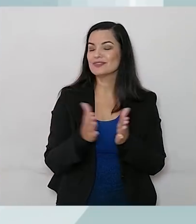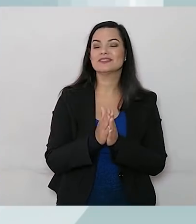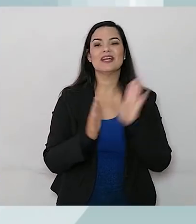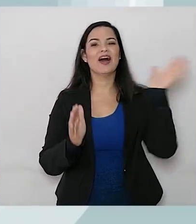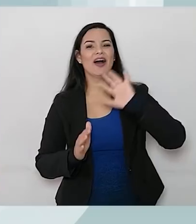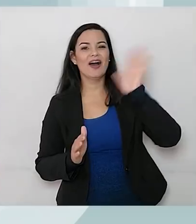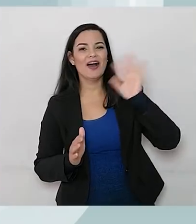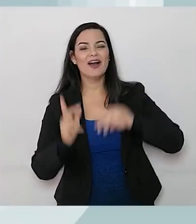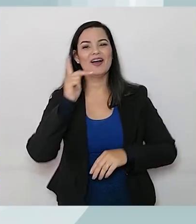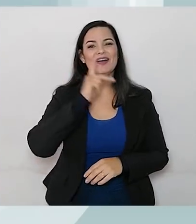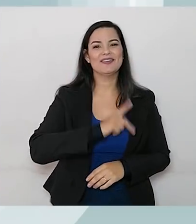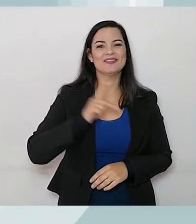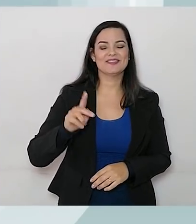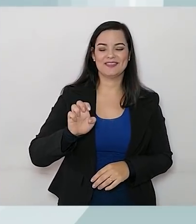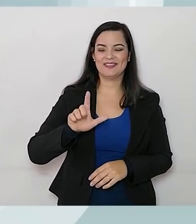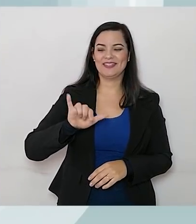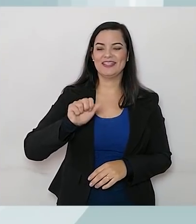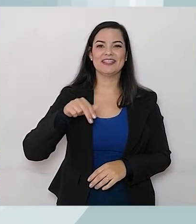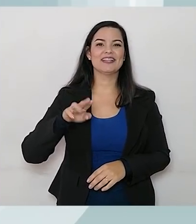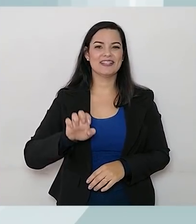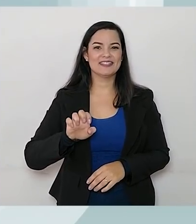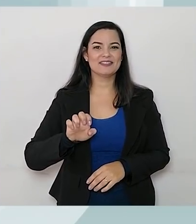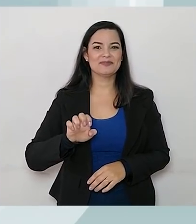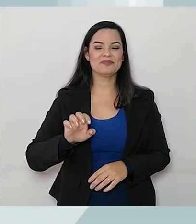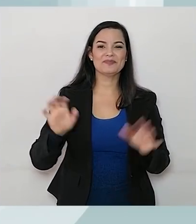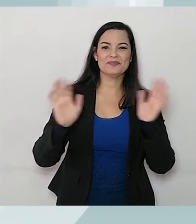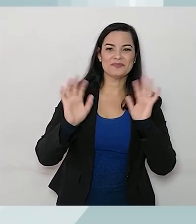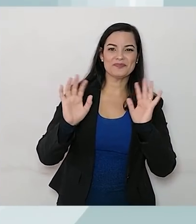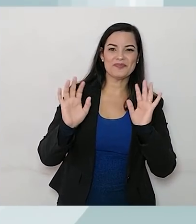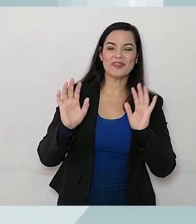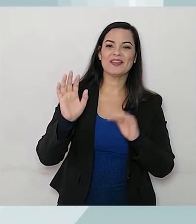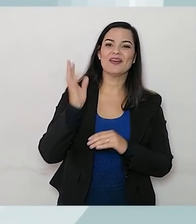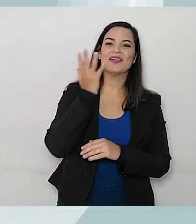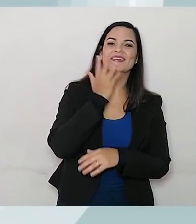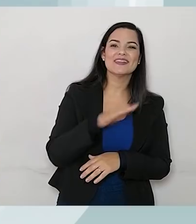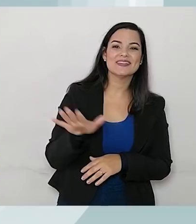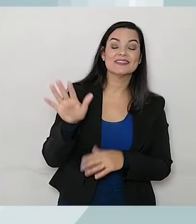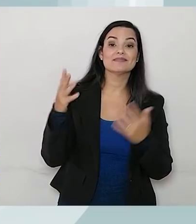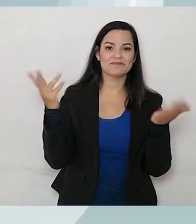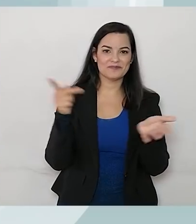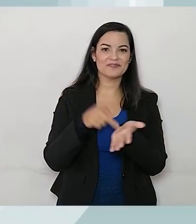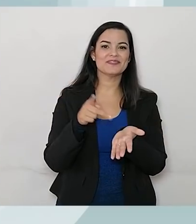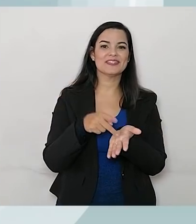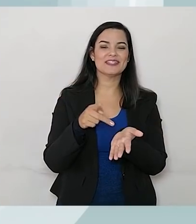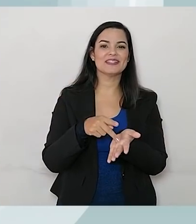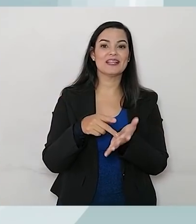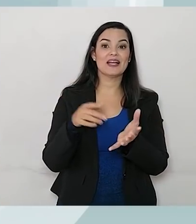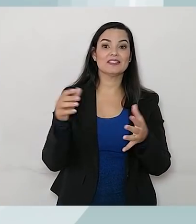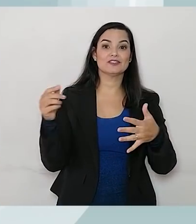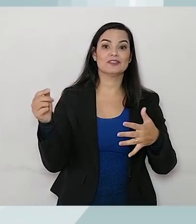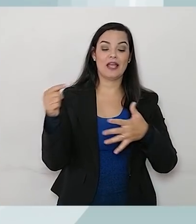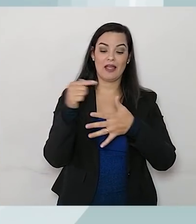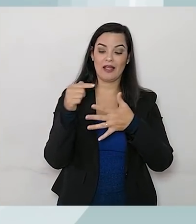Eliane. Olá, estudantes. É isso mesmo. A classe dos insetos é a classe de animais